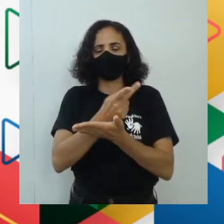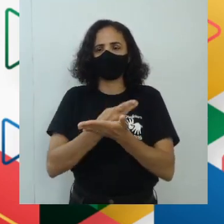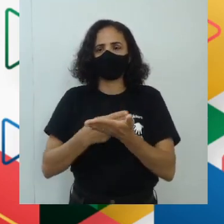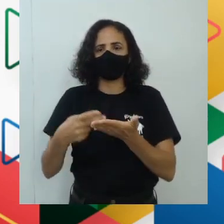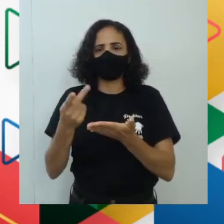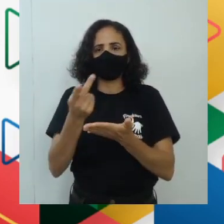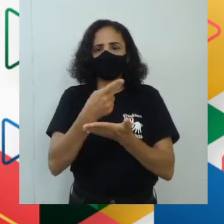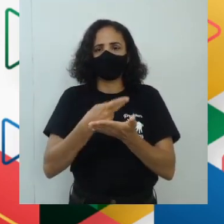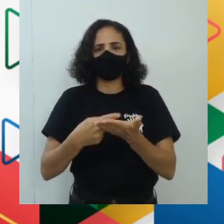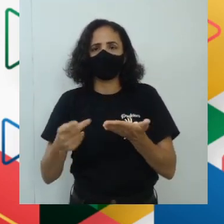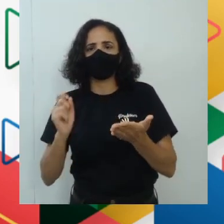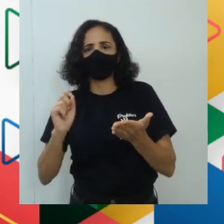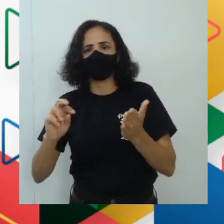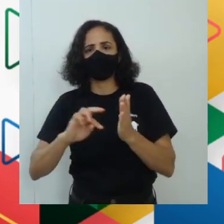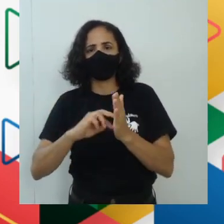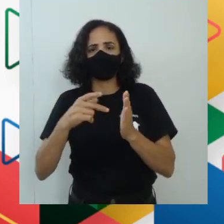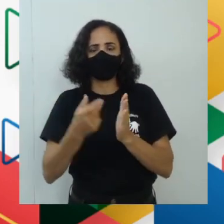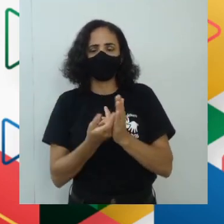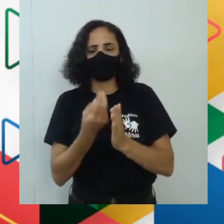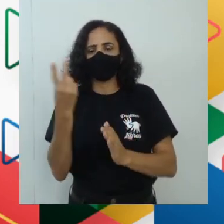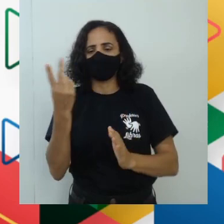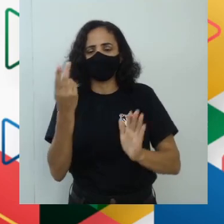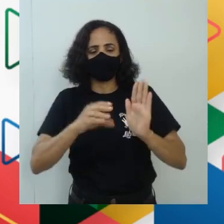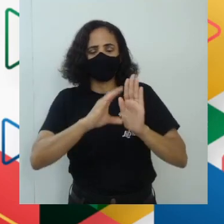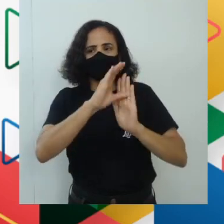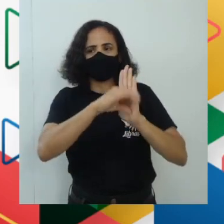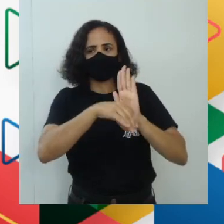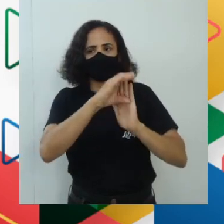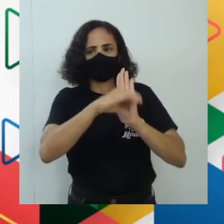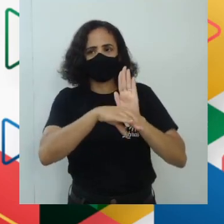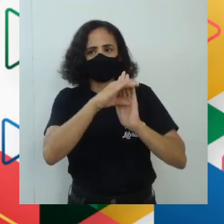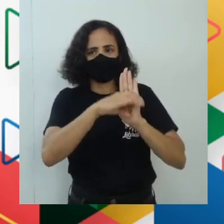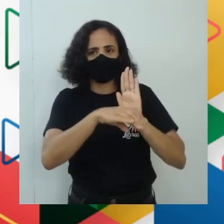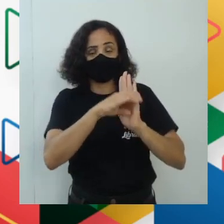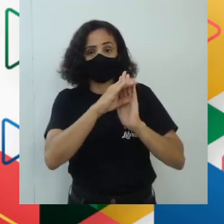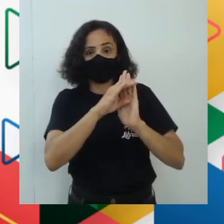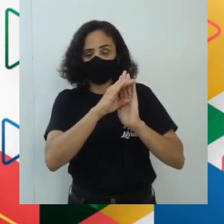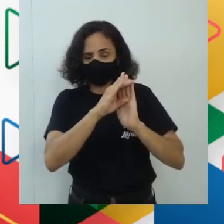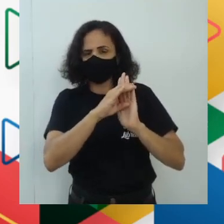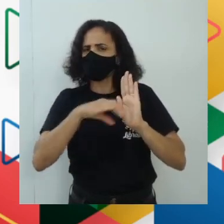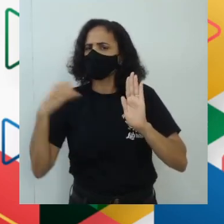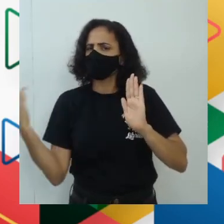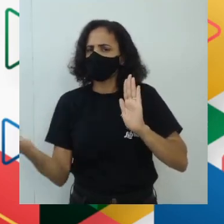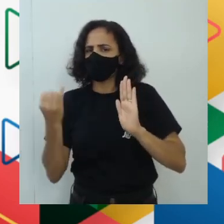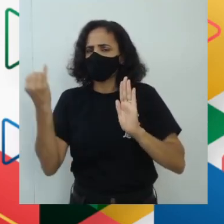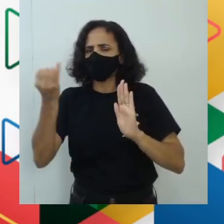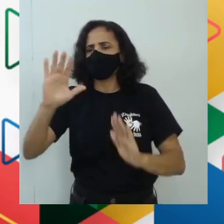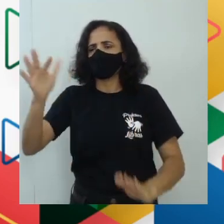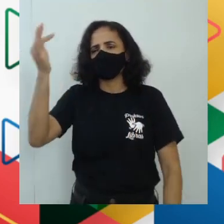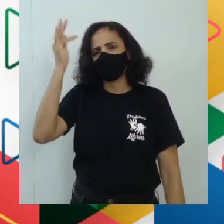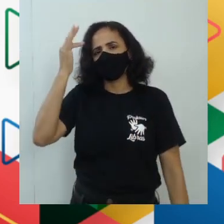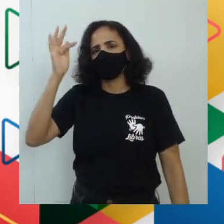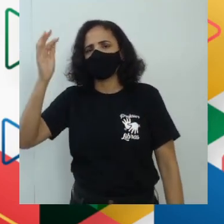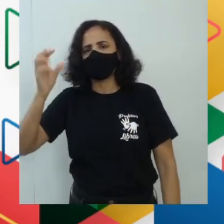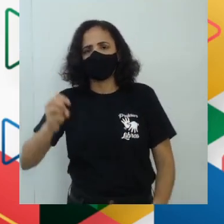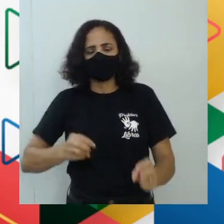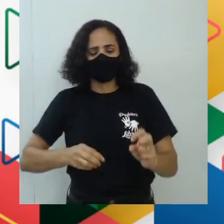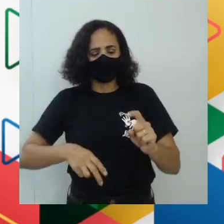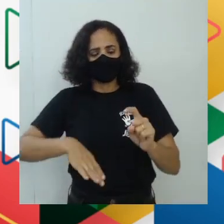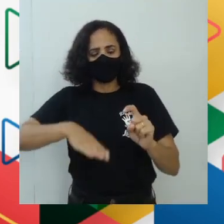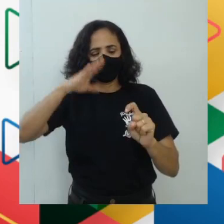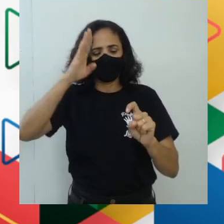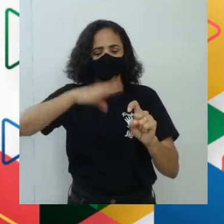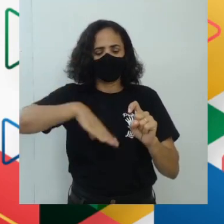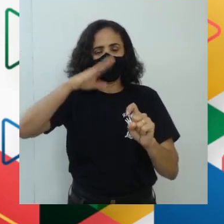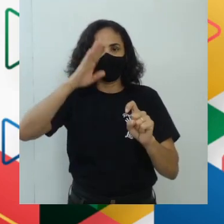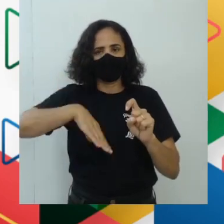ela vai representar dois conceitos muito fortes que nos traz a filosofia, a questão do mito e